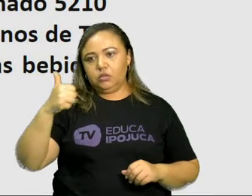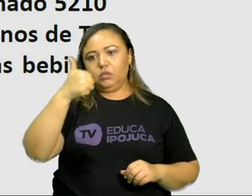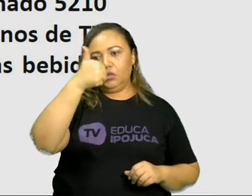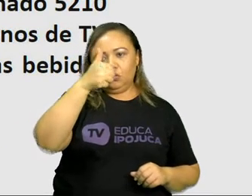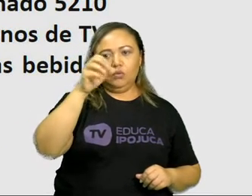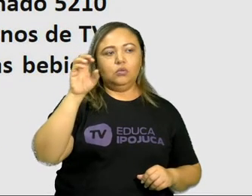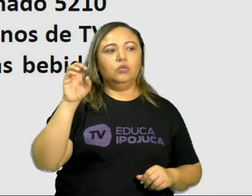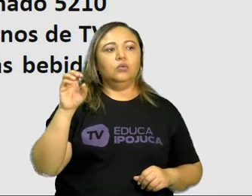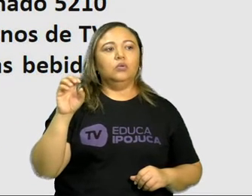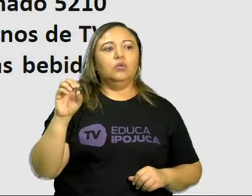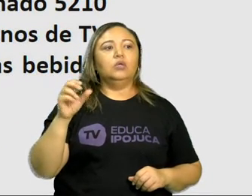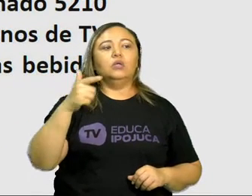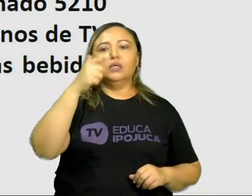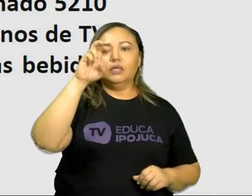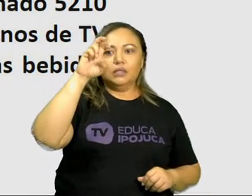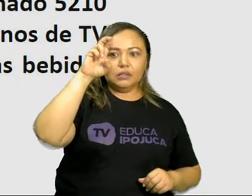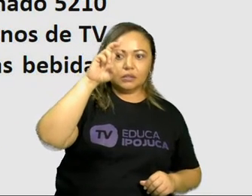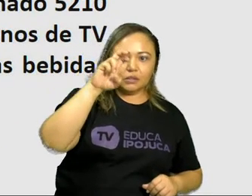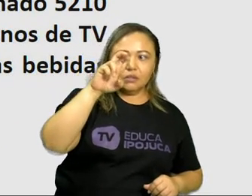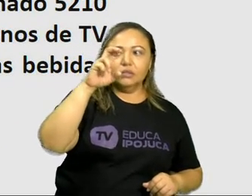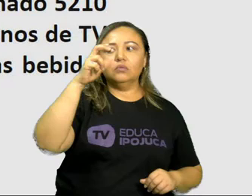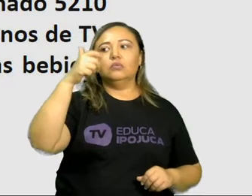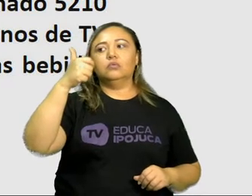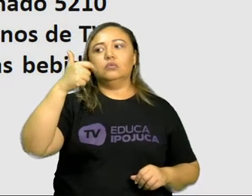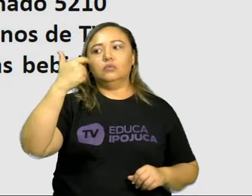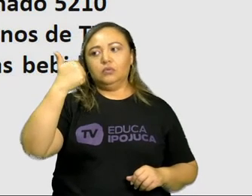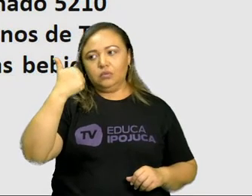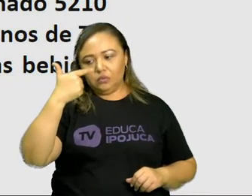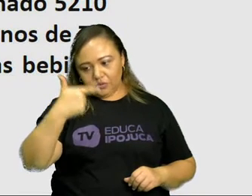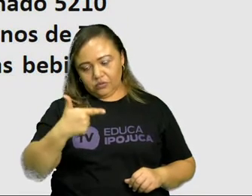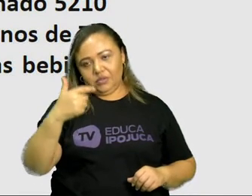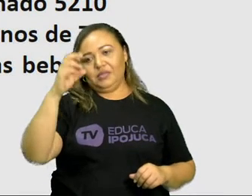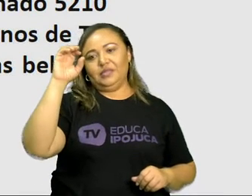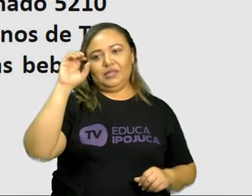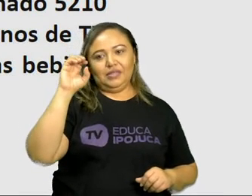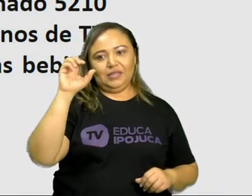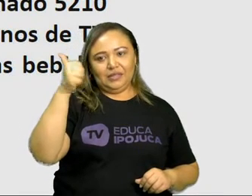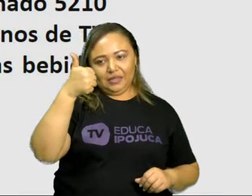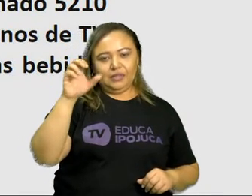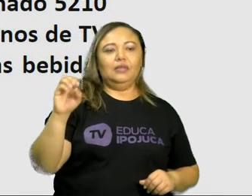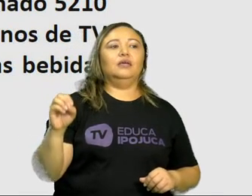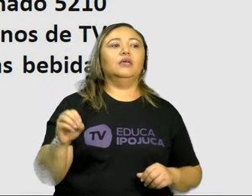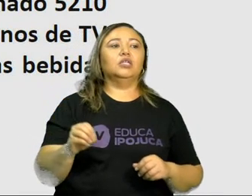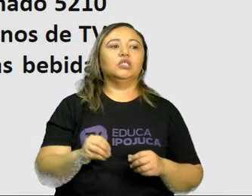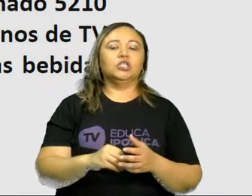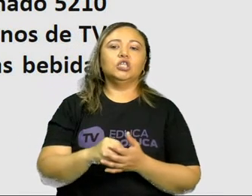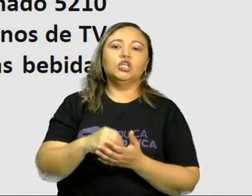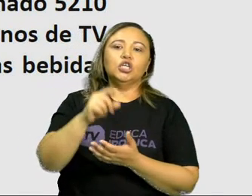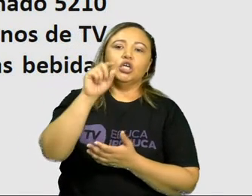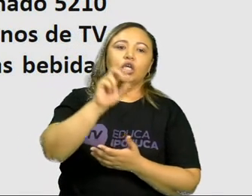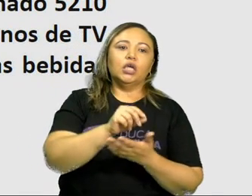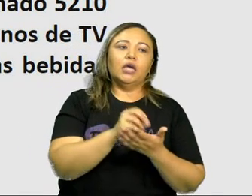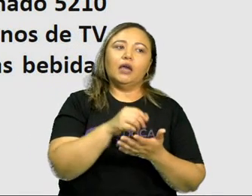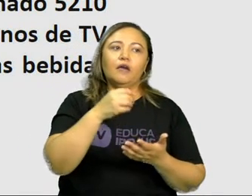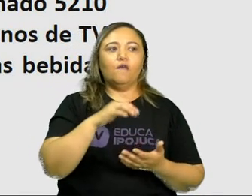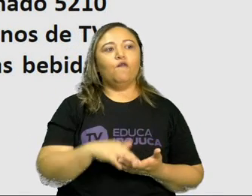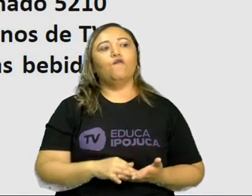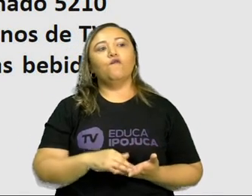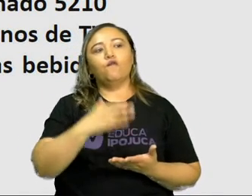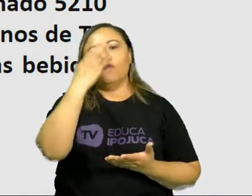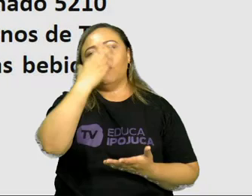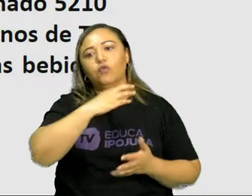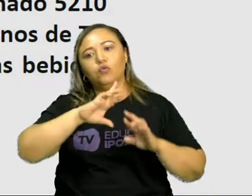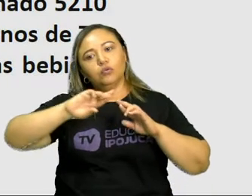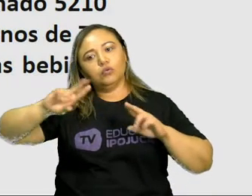frutas, 2 ou menos